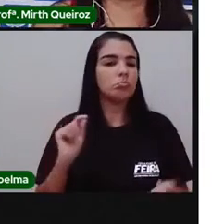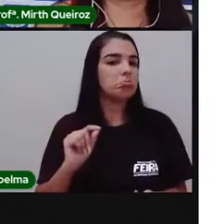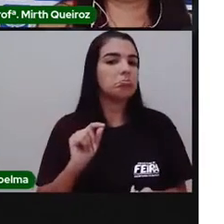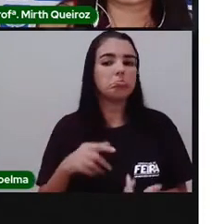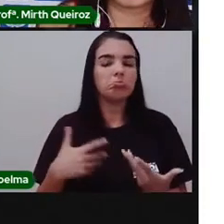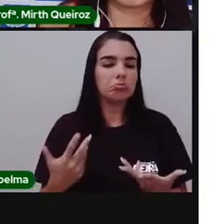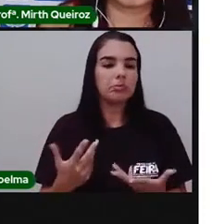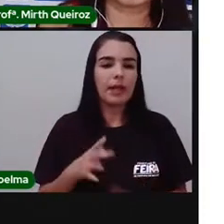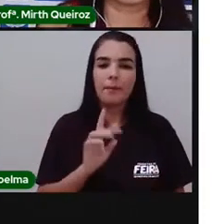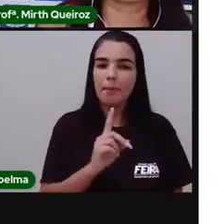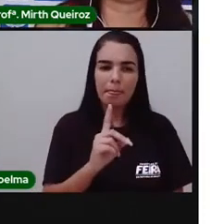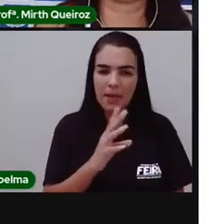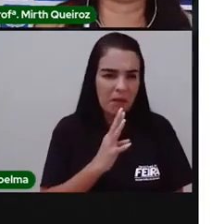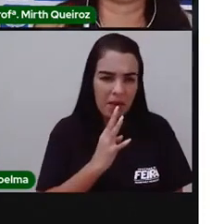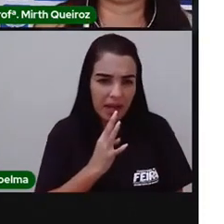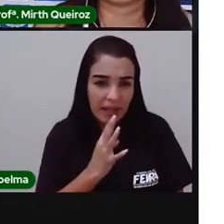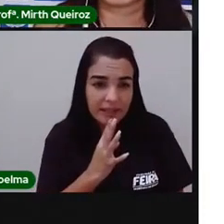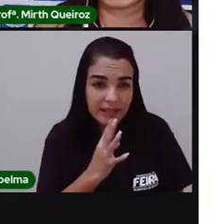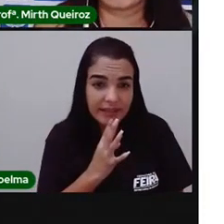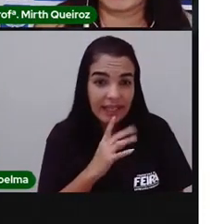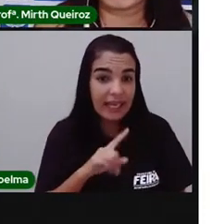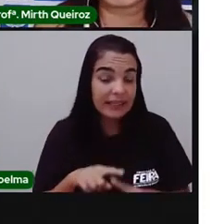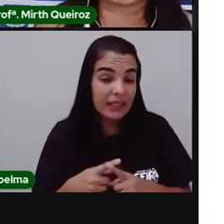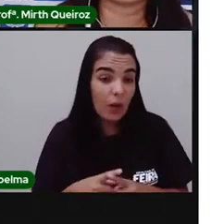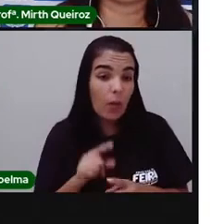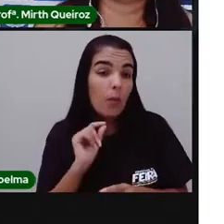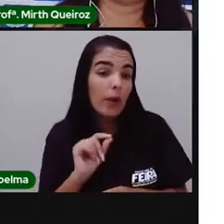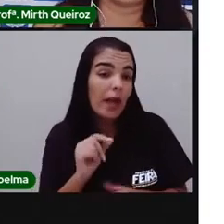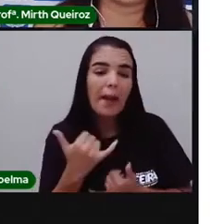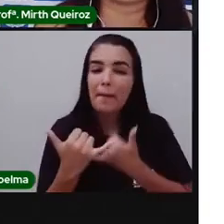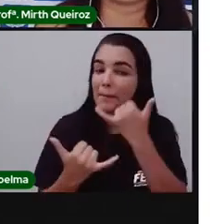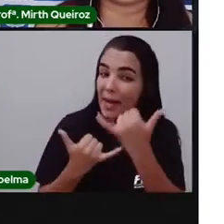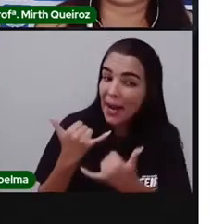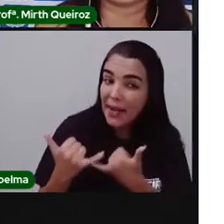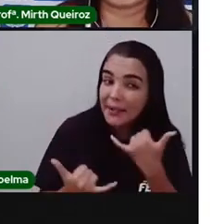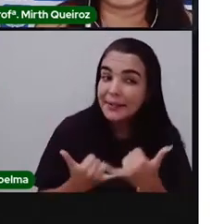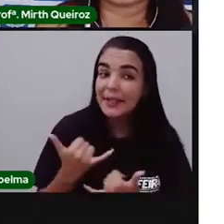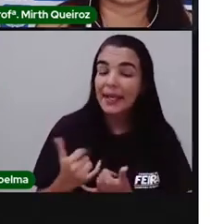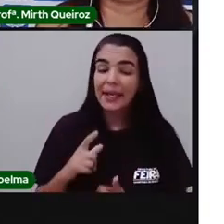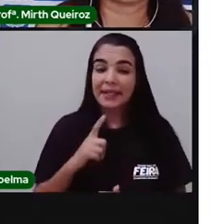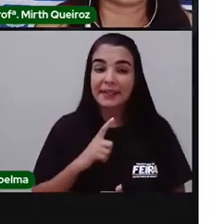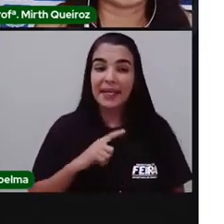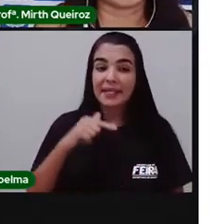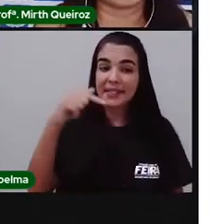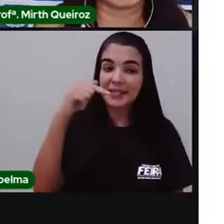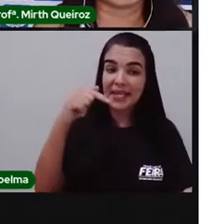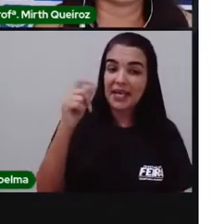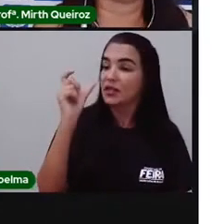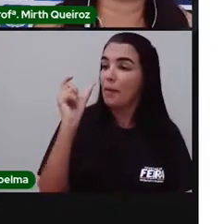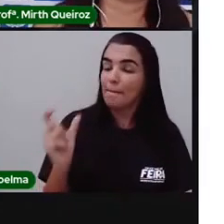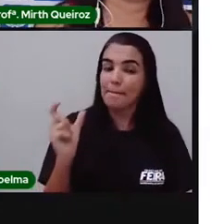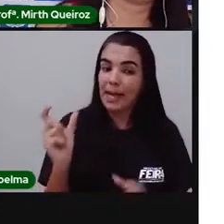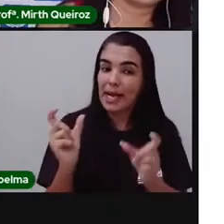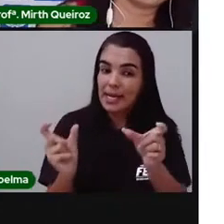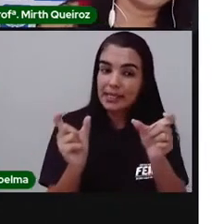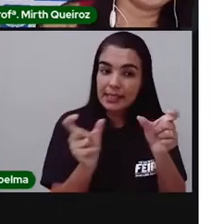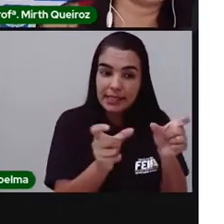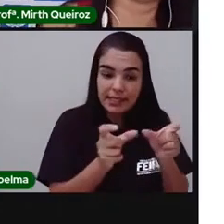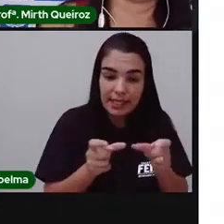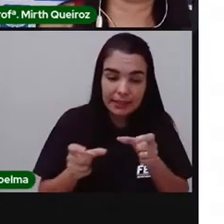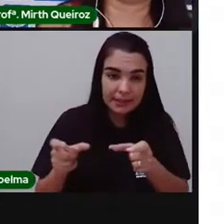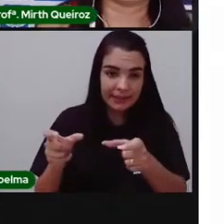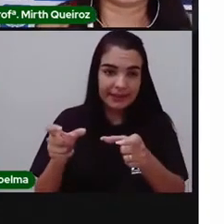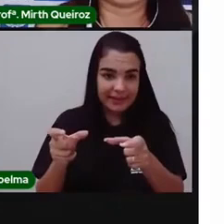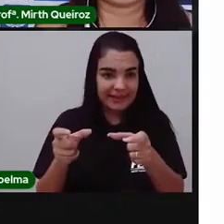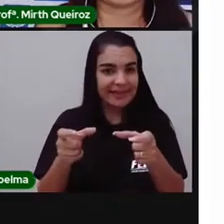Para quem não conhece, o jogo é formado por sete peças, que foi o que eu apresentei para vocês. Dois triângulos grandes, um triângulo